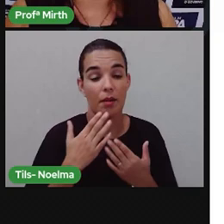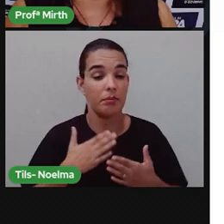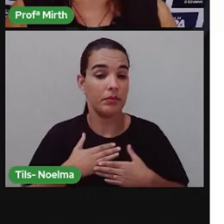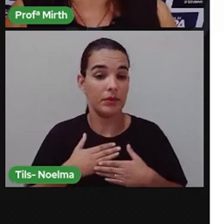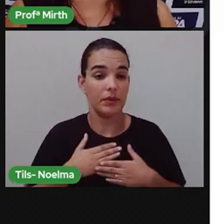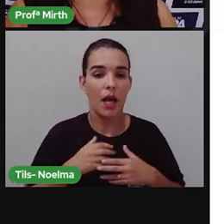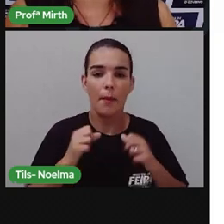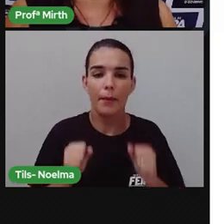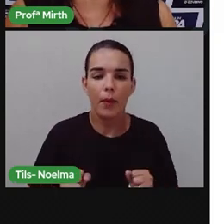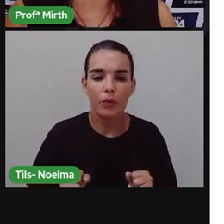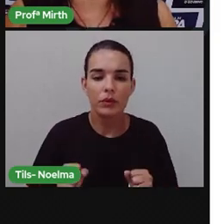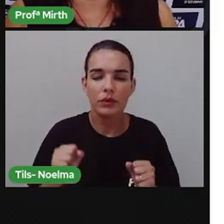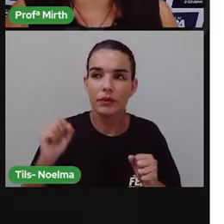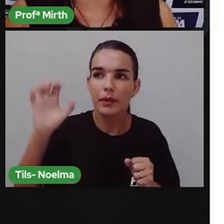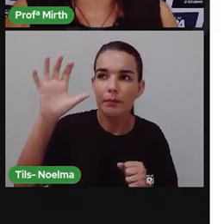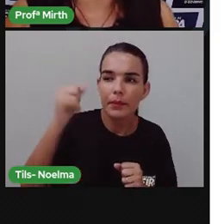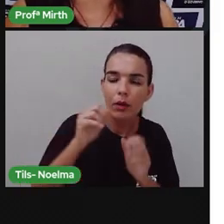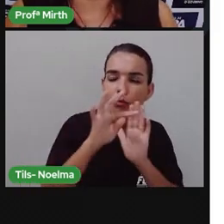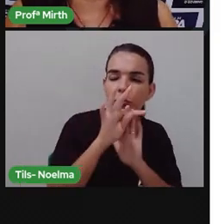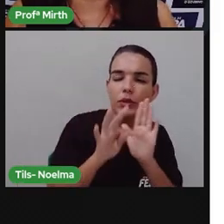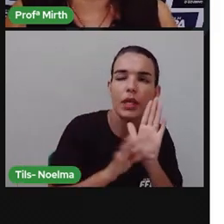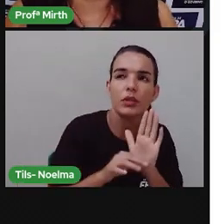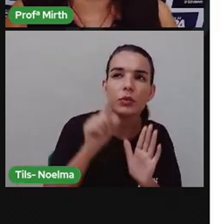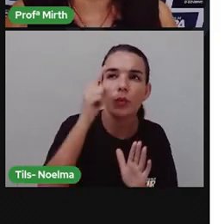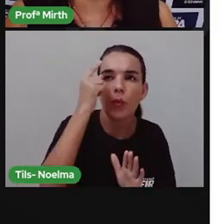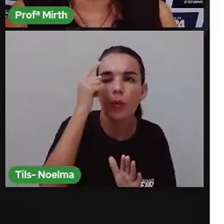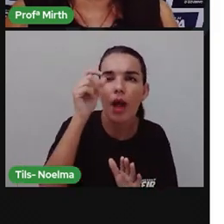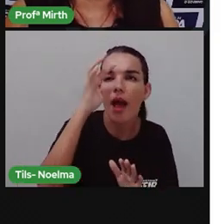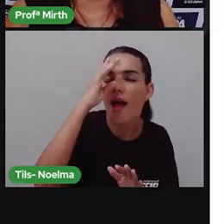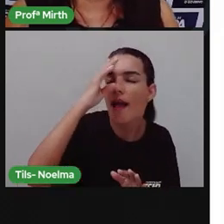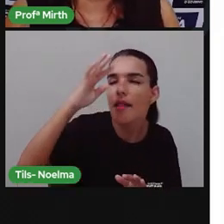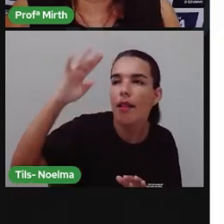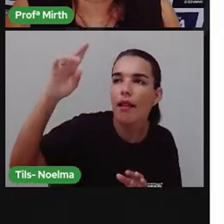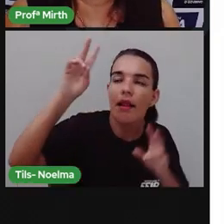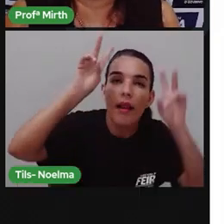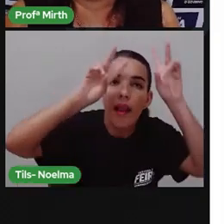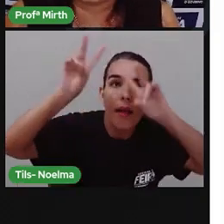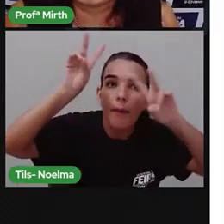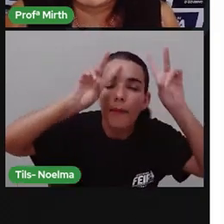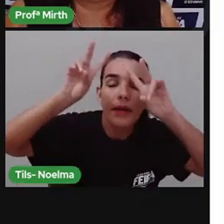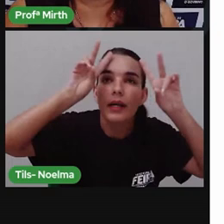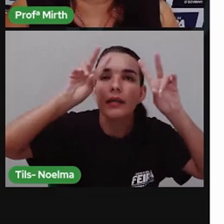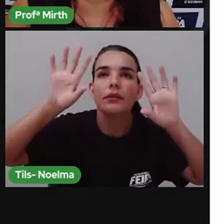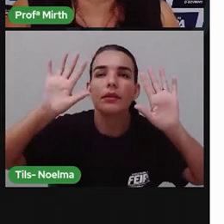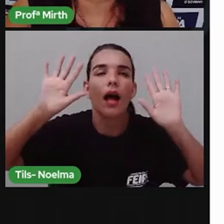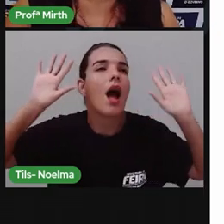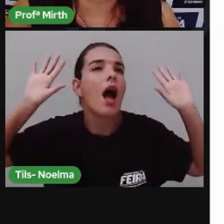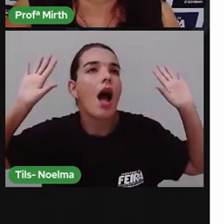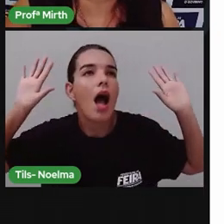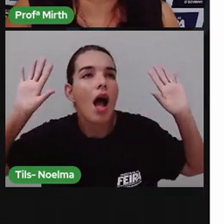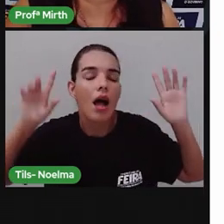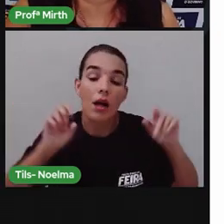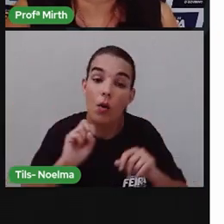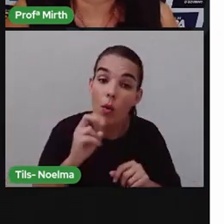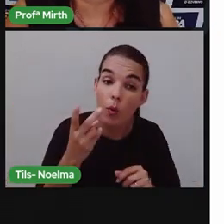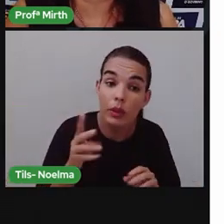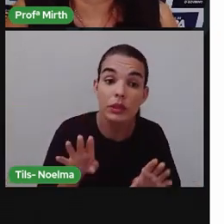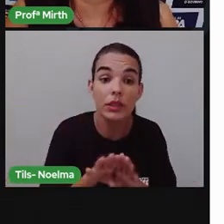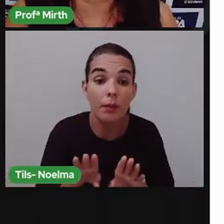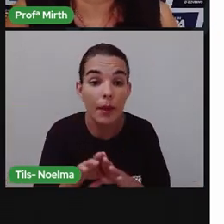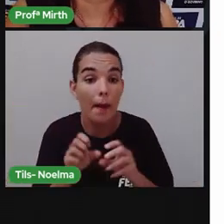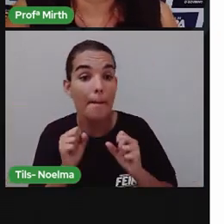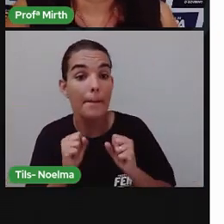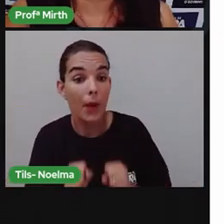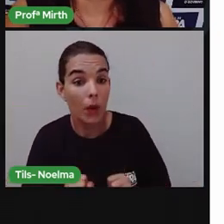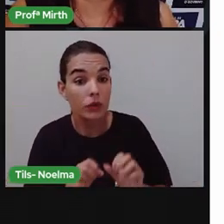memorialístico, né? Baseado na realidade. Ou pode ser literário também, quando se constrói a